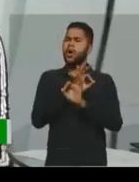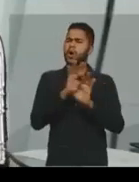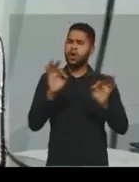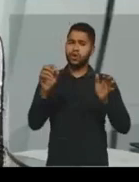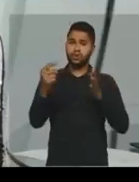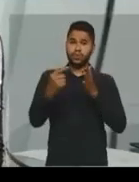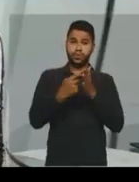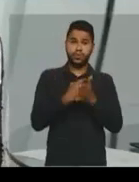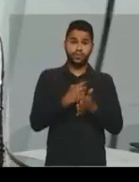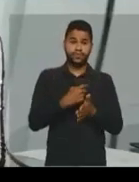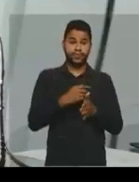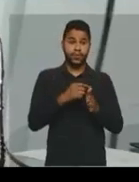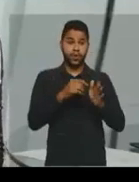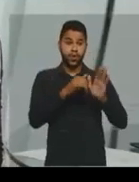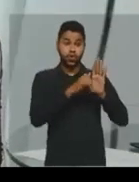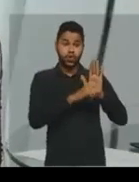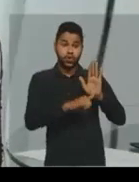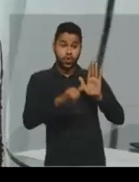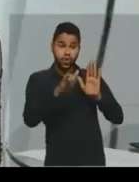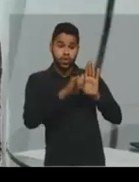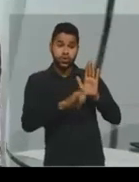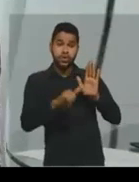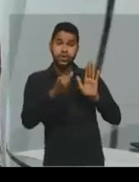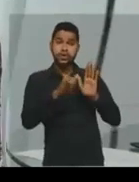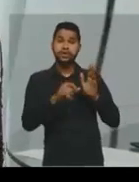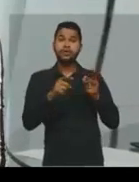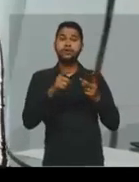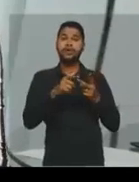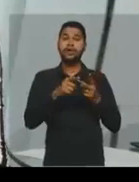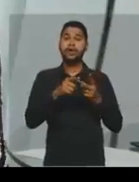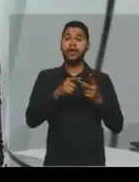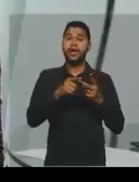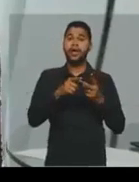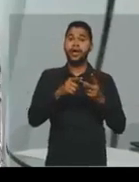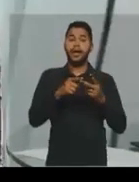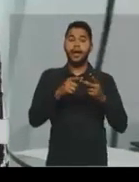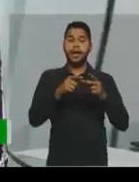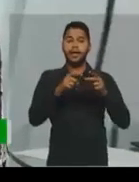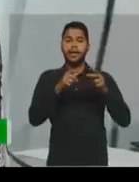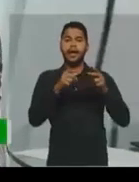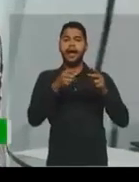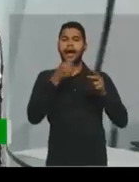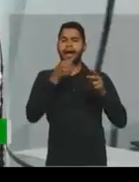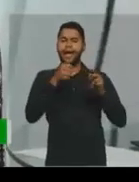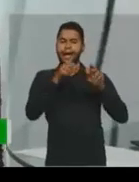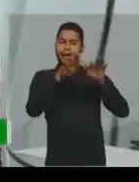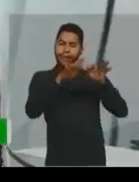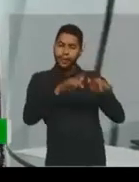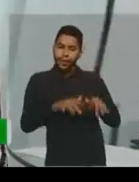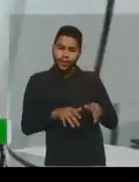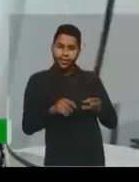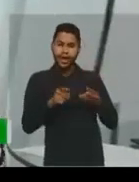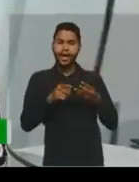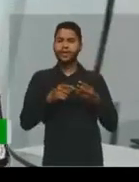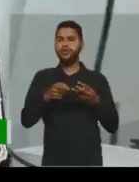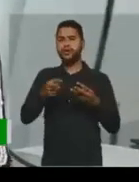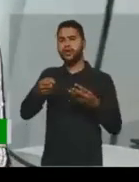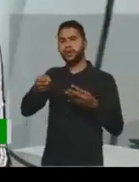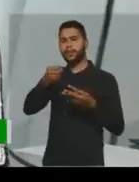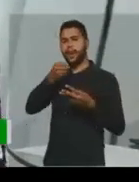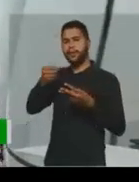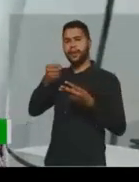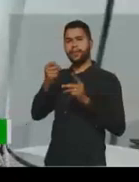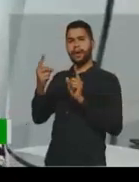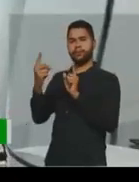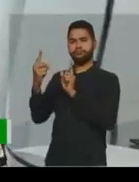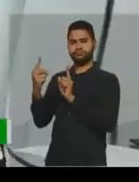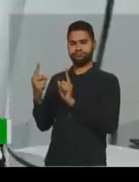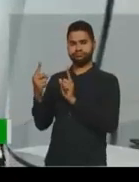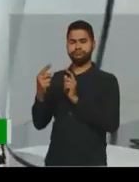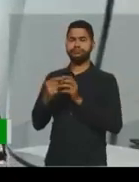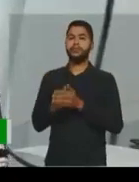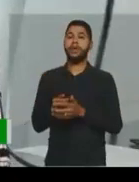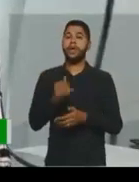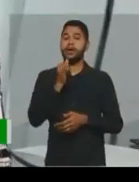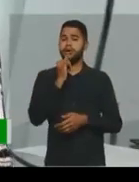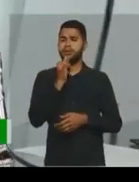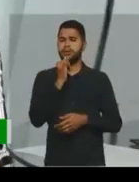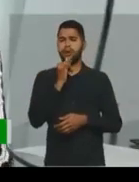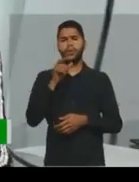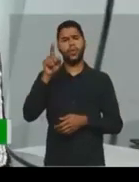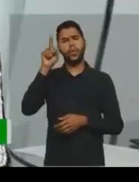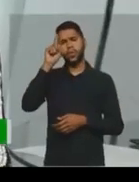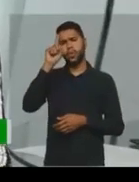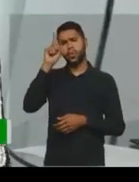Então, lá. Notícia, reportagem e entrevista. Olha, a notícia, ela está muito relacionada ao nosso